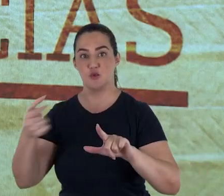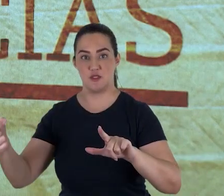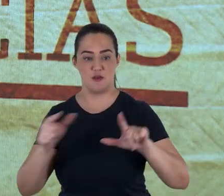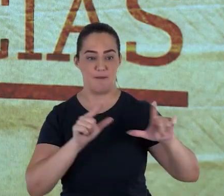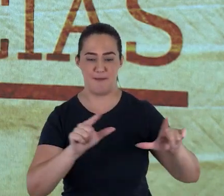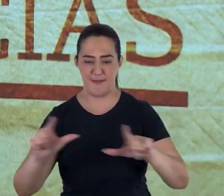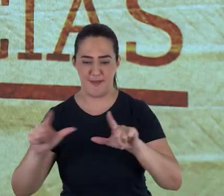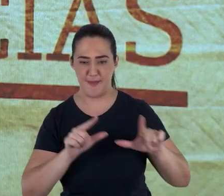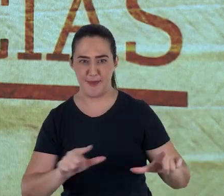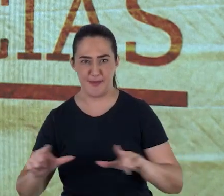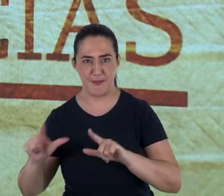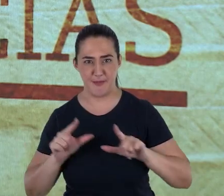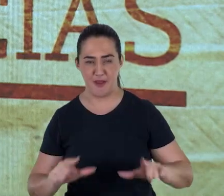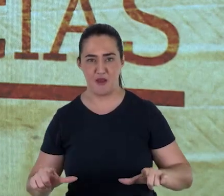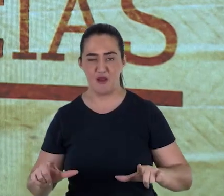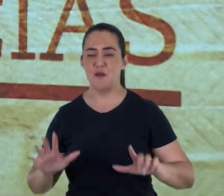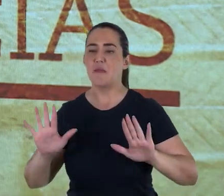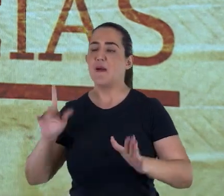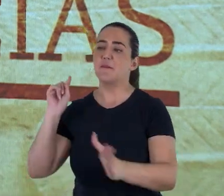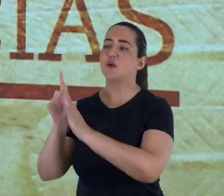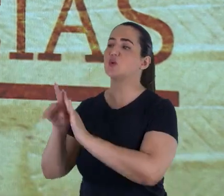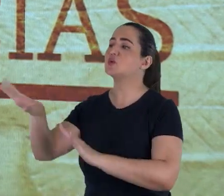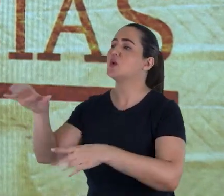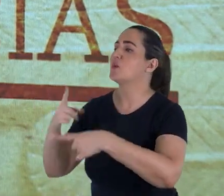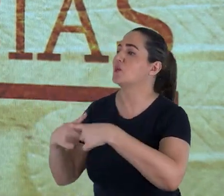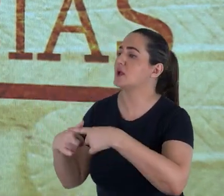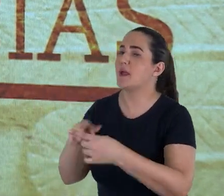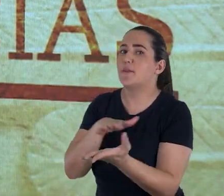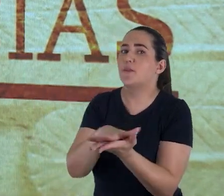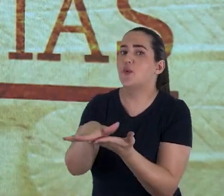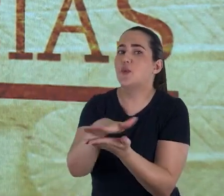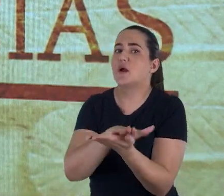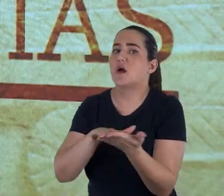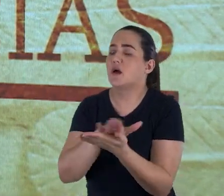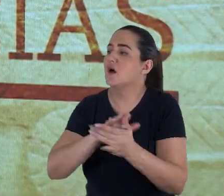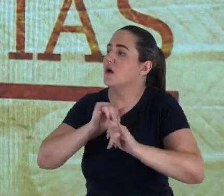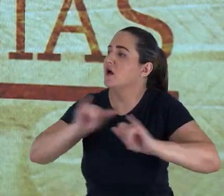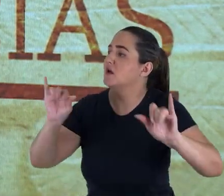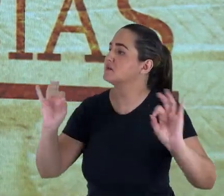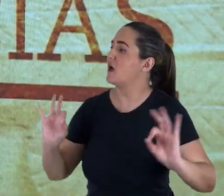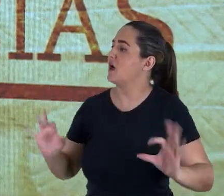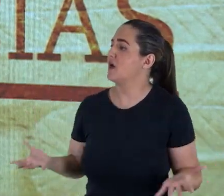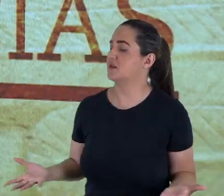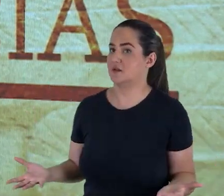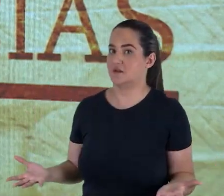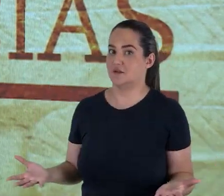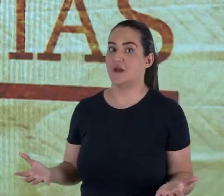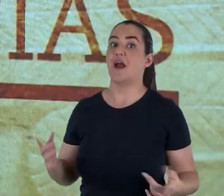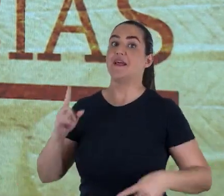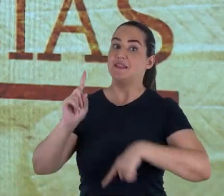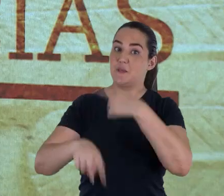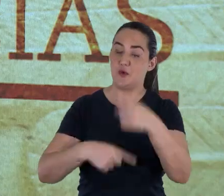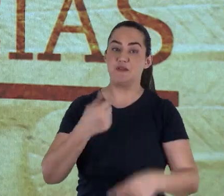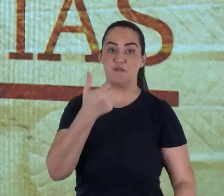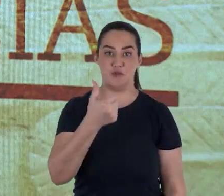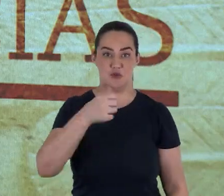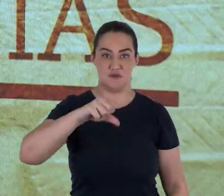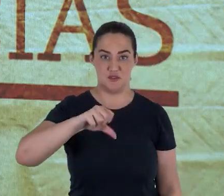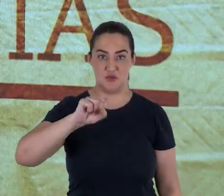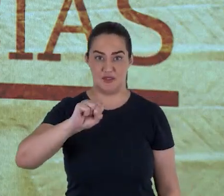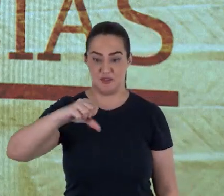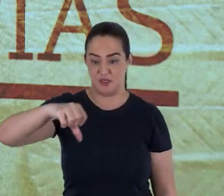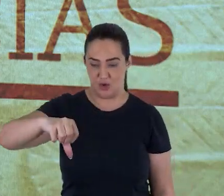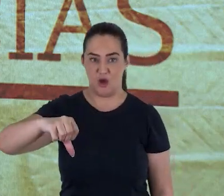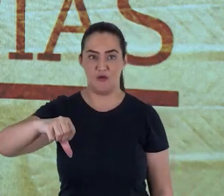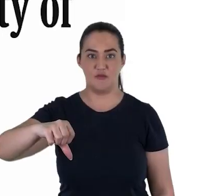acusações relacionadas à não publicação desses textos, dos manuscritos do Mar Morto, foram levantadas no verão de 1989